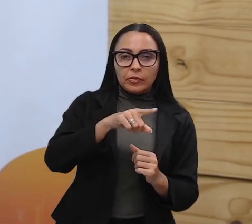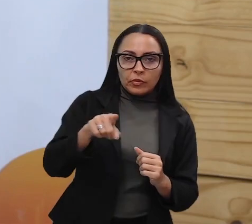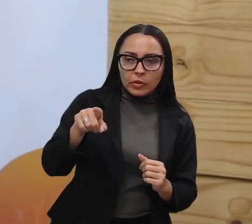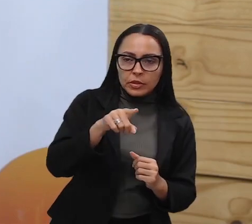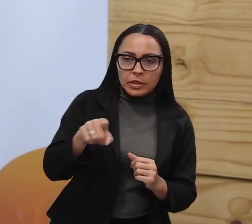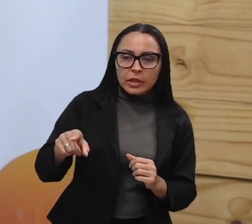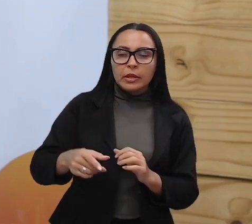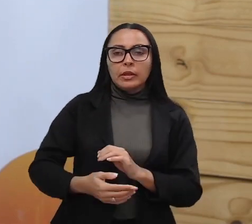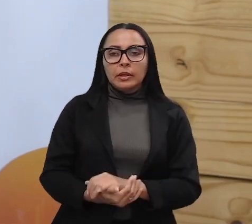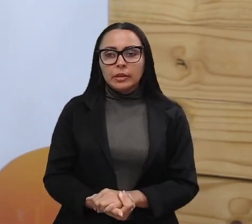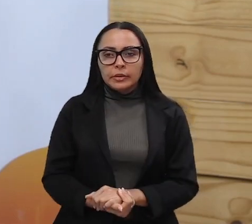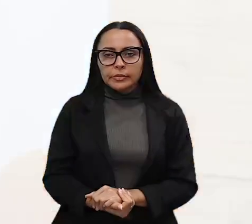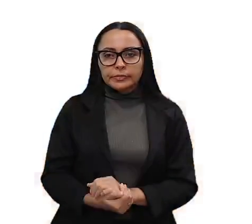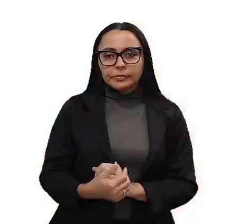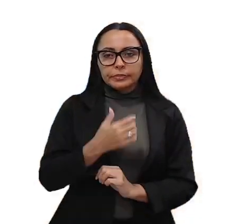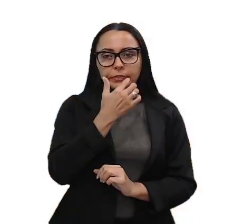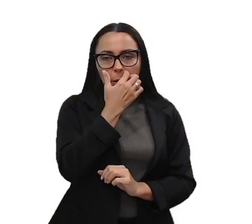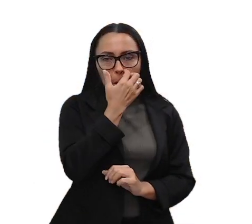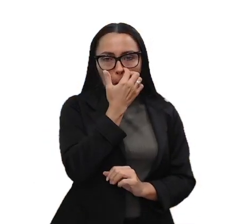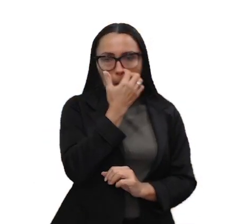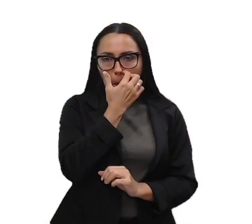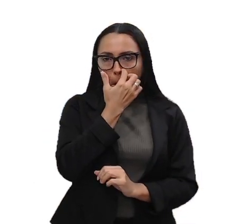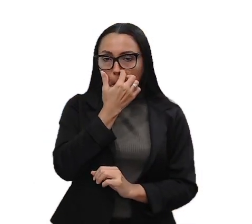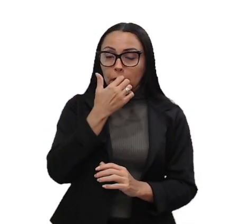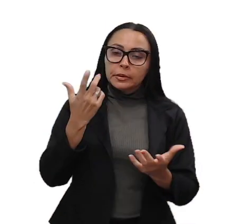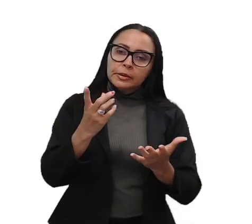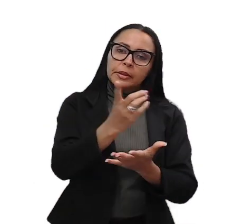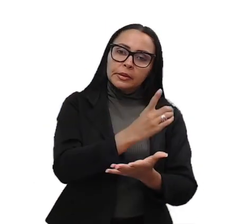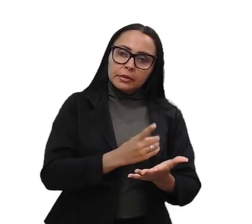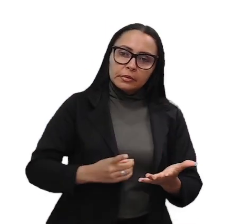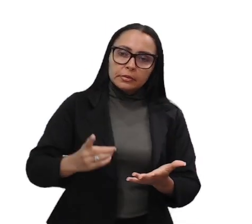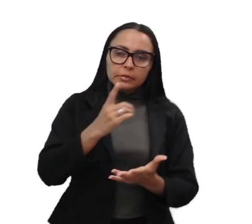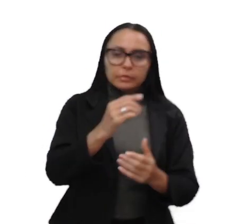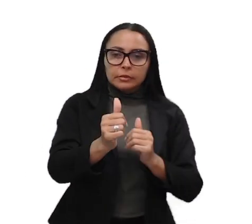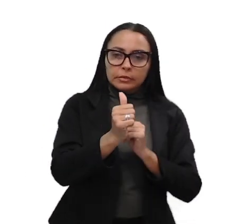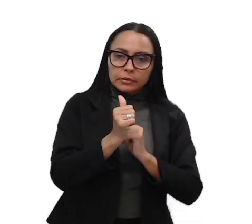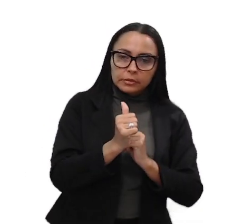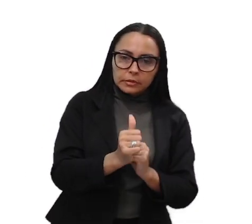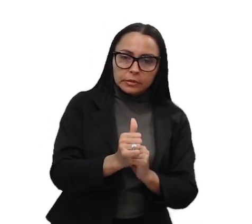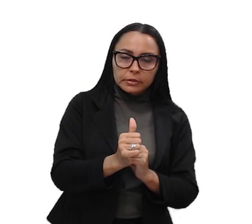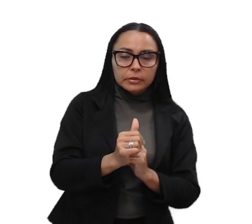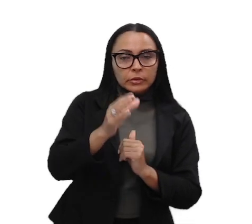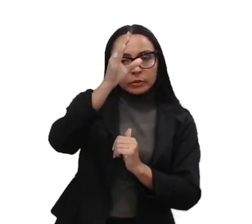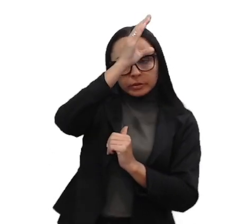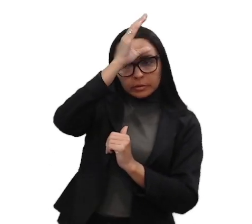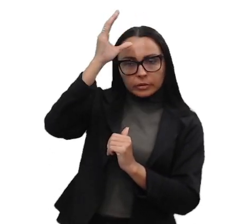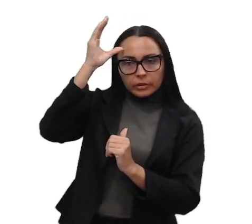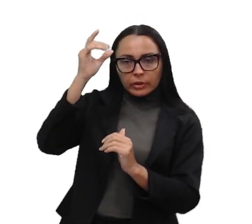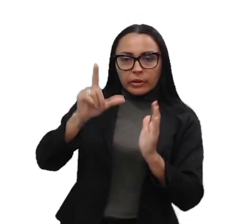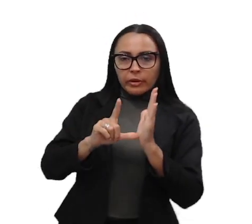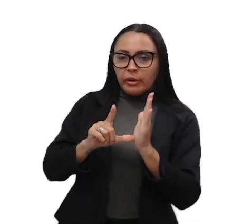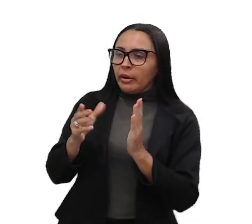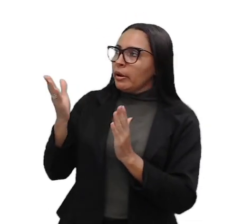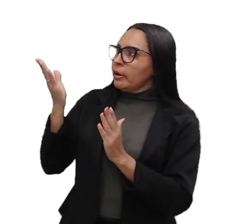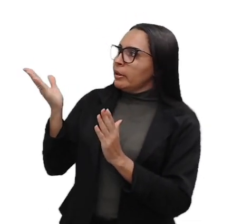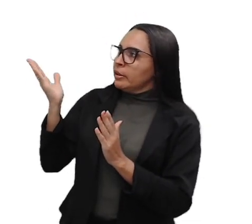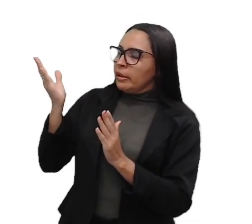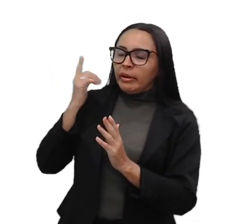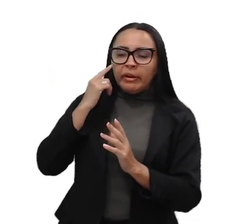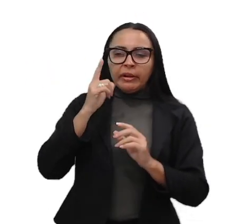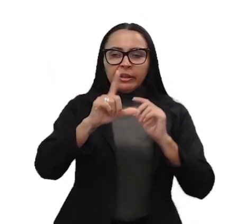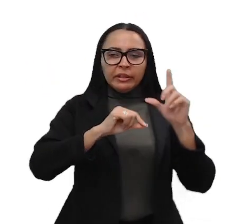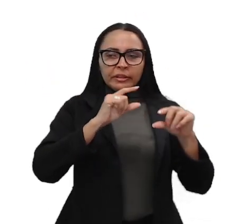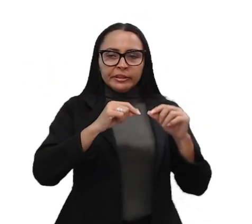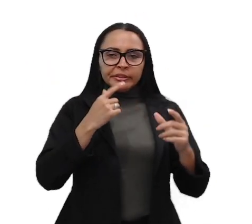nessa consultoria. Então o design também acompanha o cliente nessas lojas para fazer a escolha